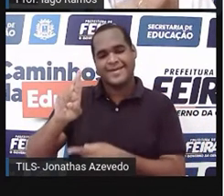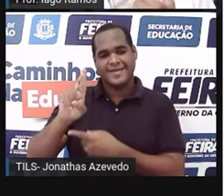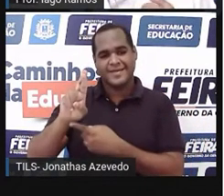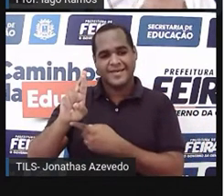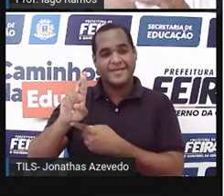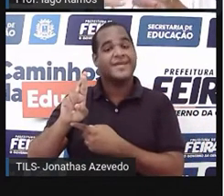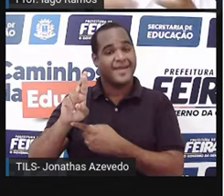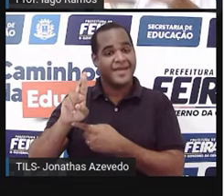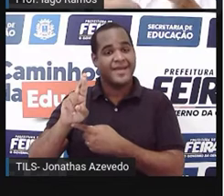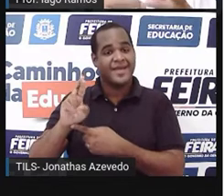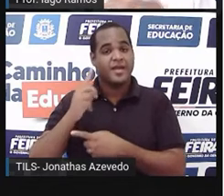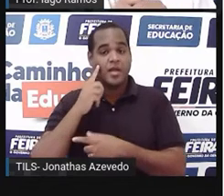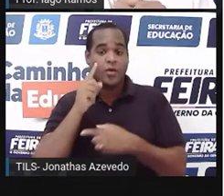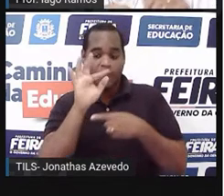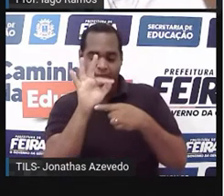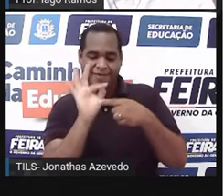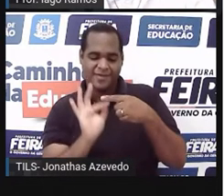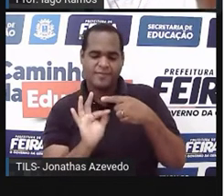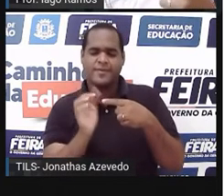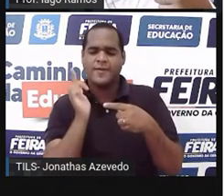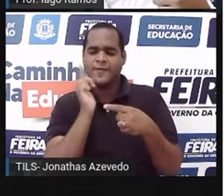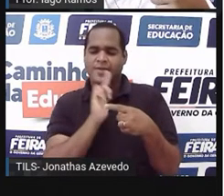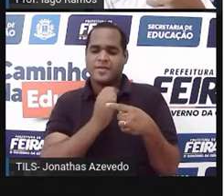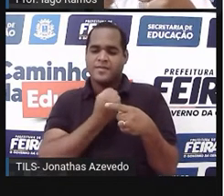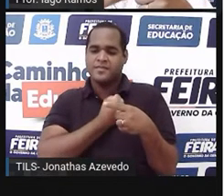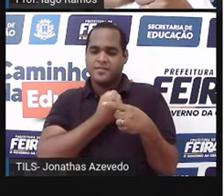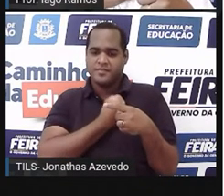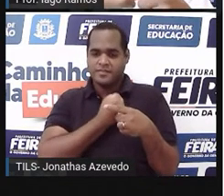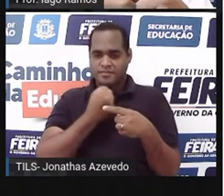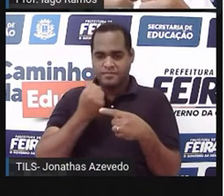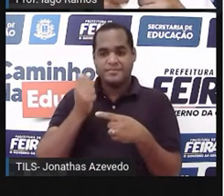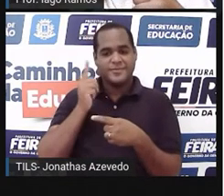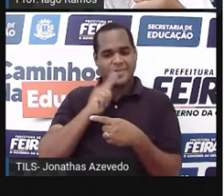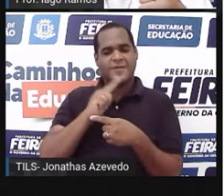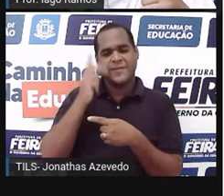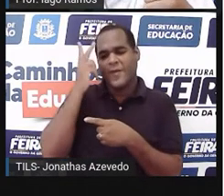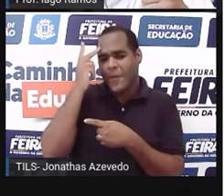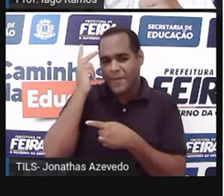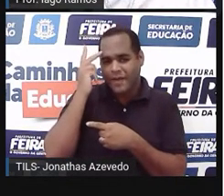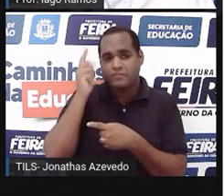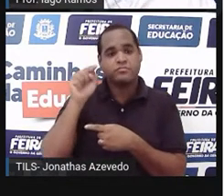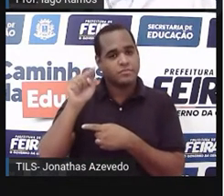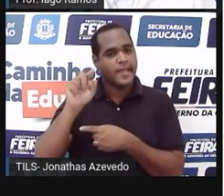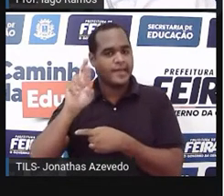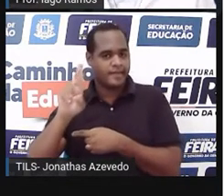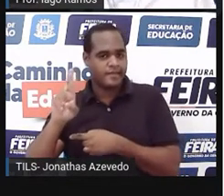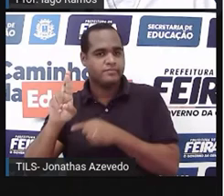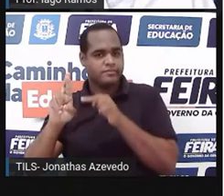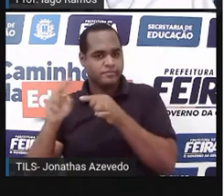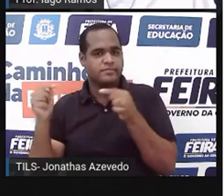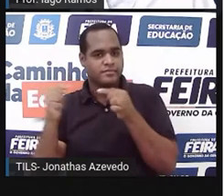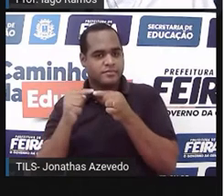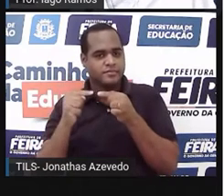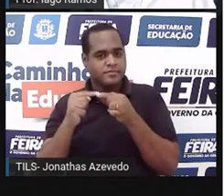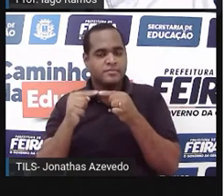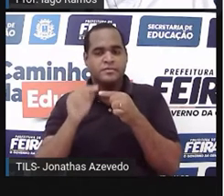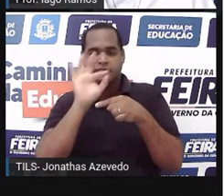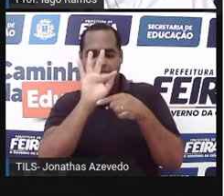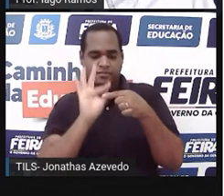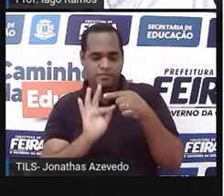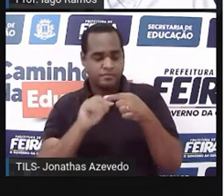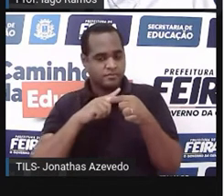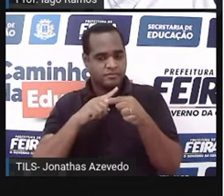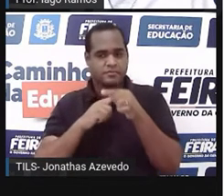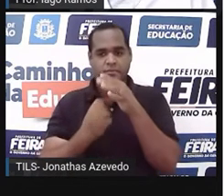fração, a gente consegue fazer um número natural, então o natural é racional. De uma fração, a gente faz